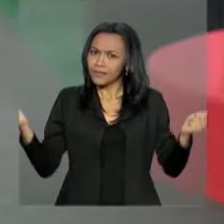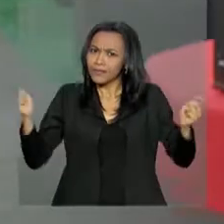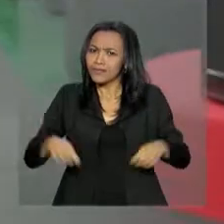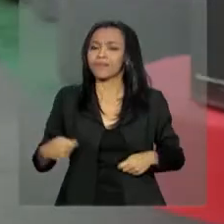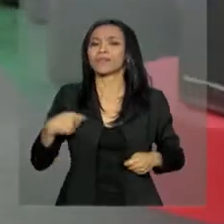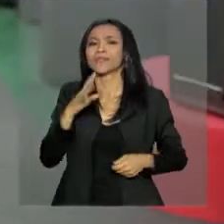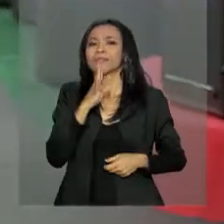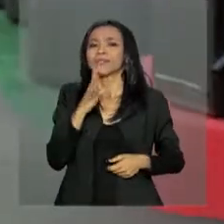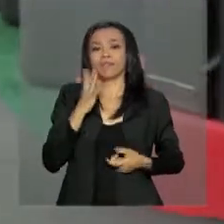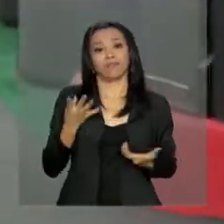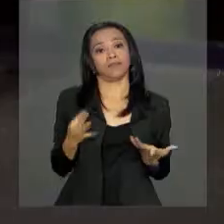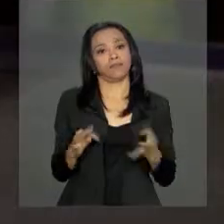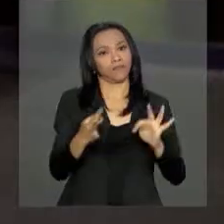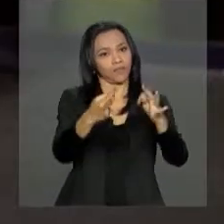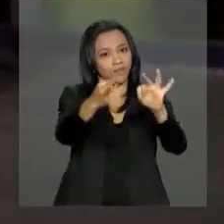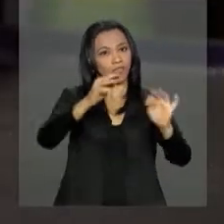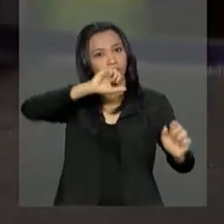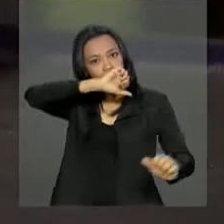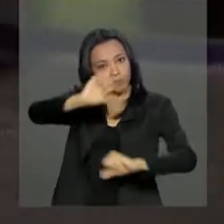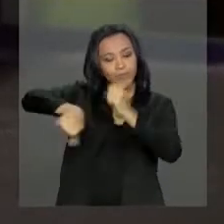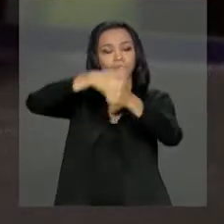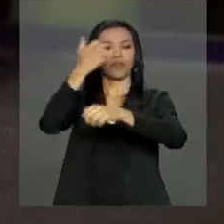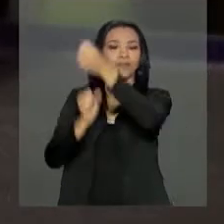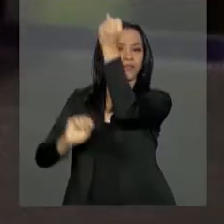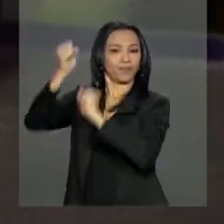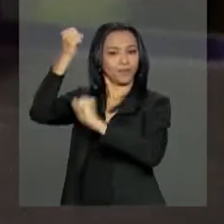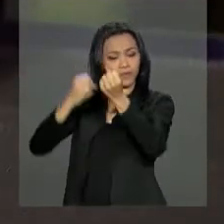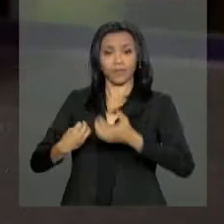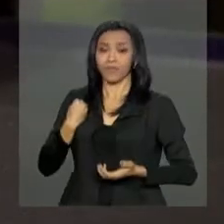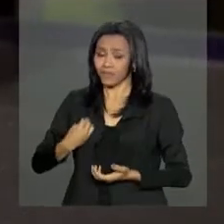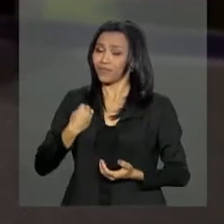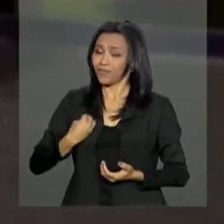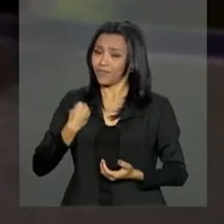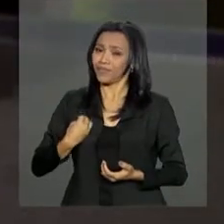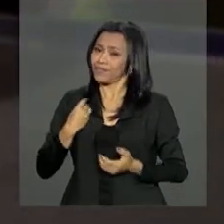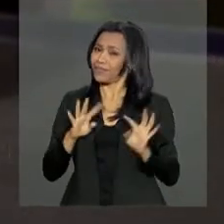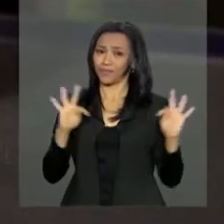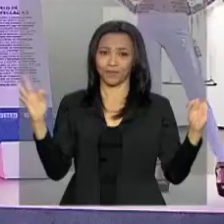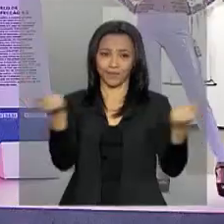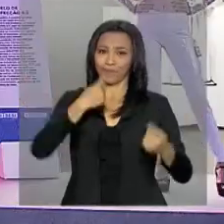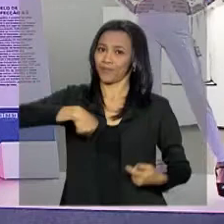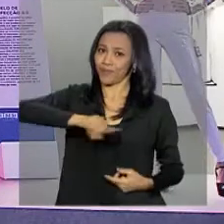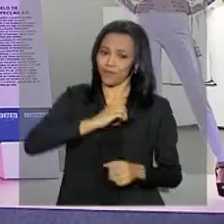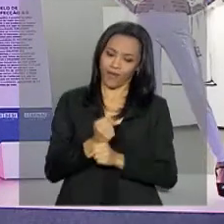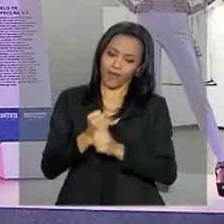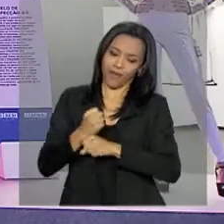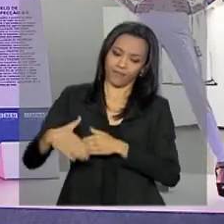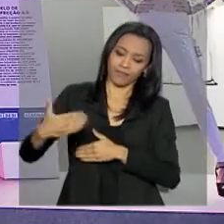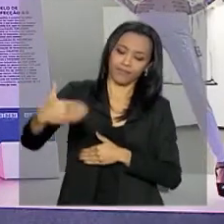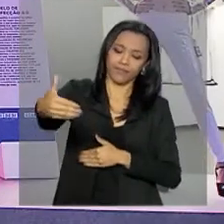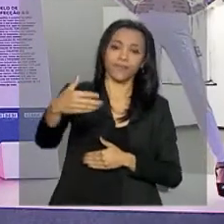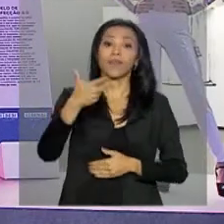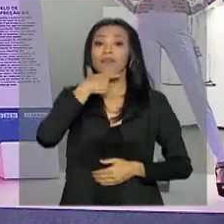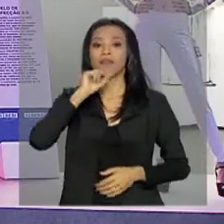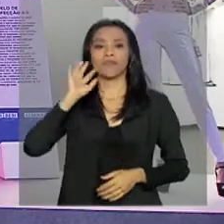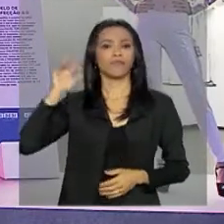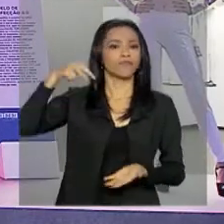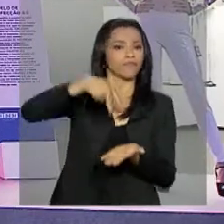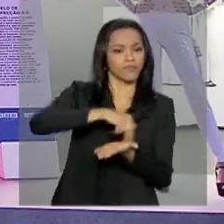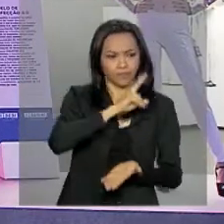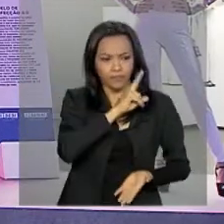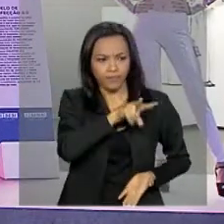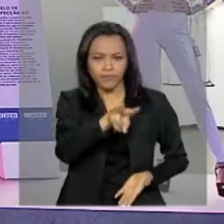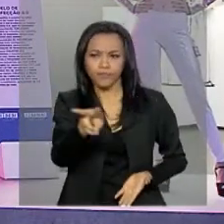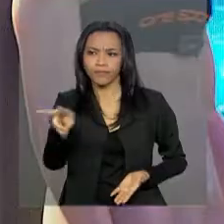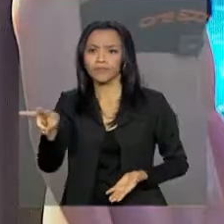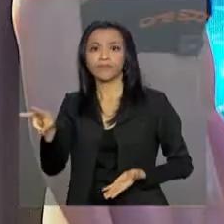tecnologias que devem mudar as indústrias e a vida de todos nós nos próximos anos. Quem passa por aqui confere as novidades da